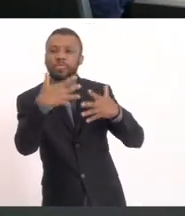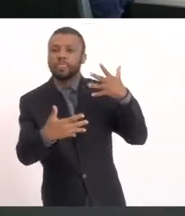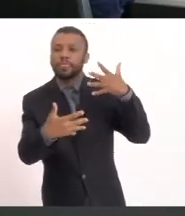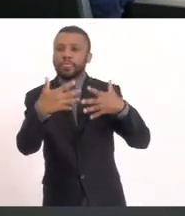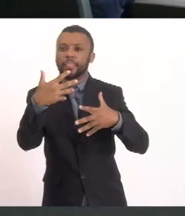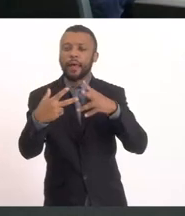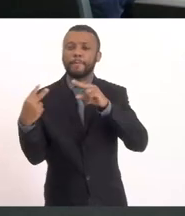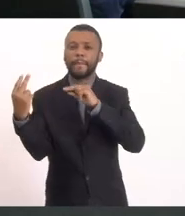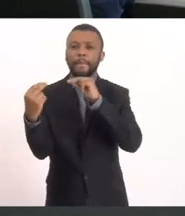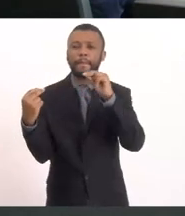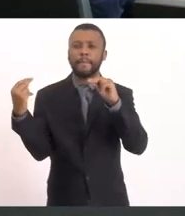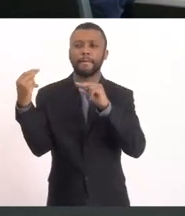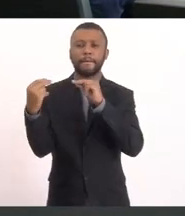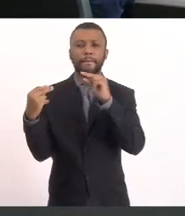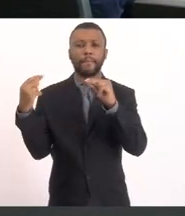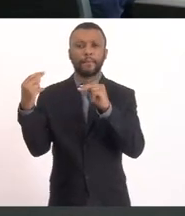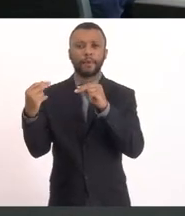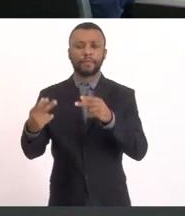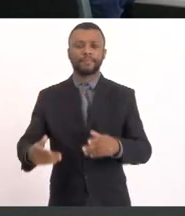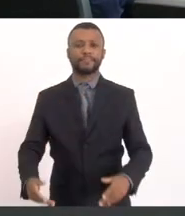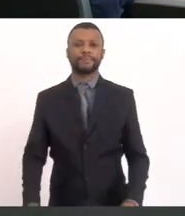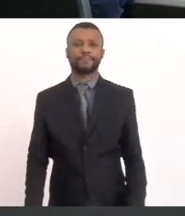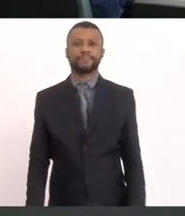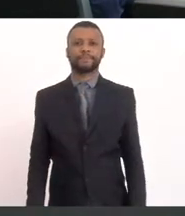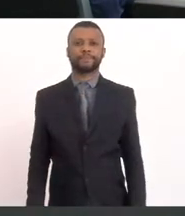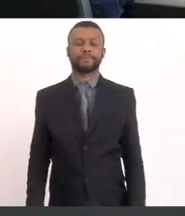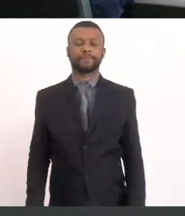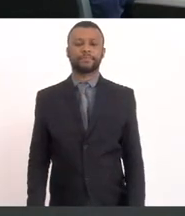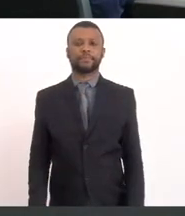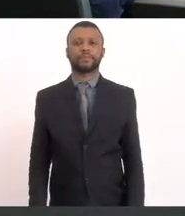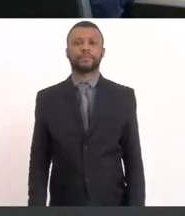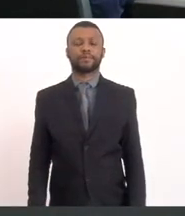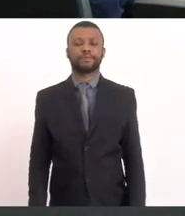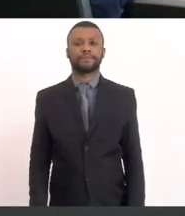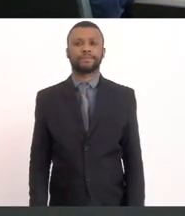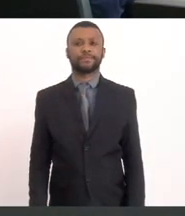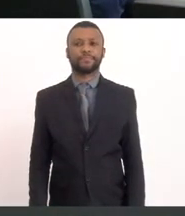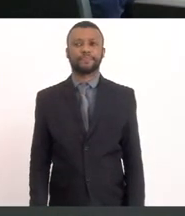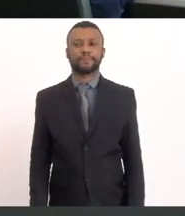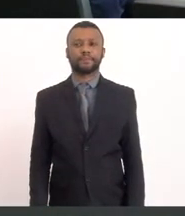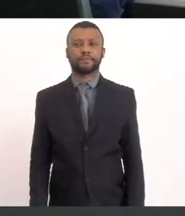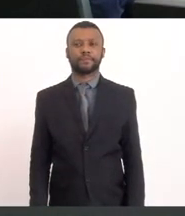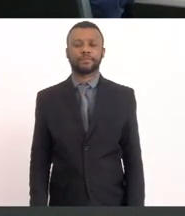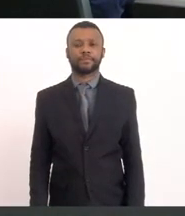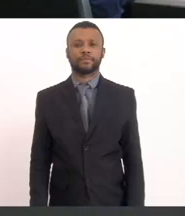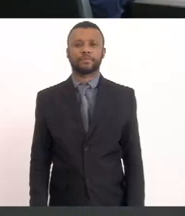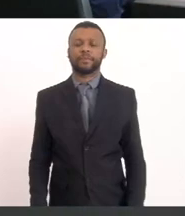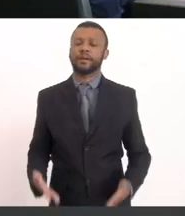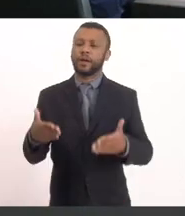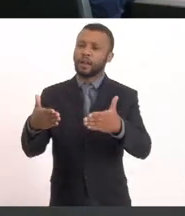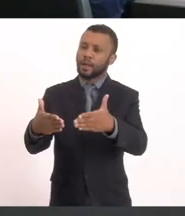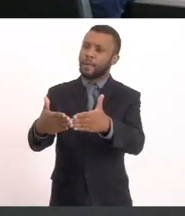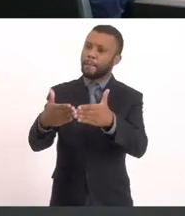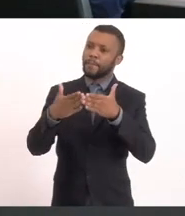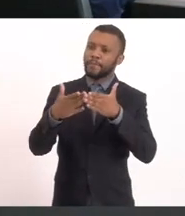um vídeo gentileza